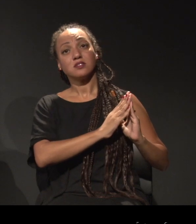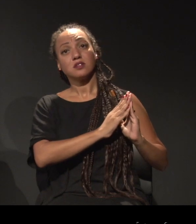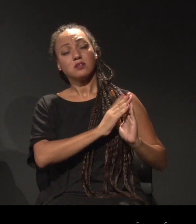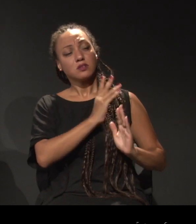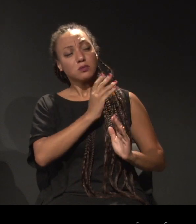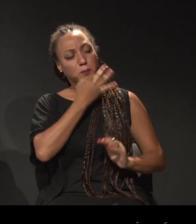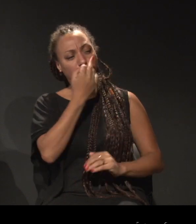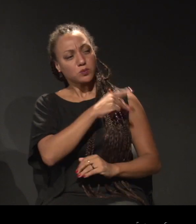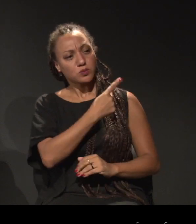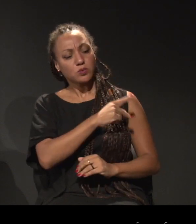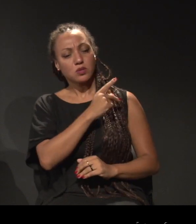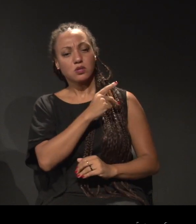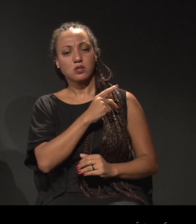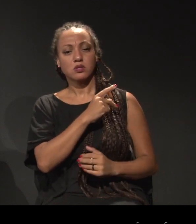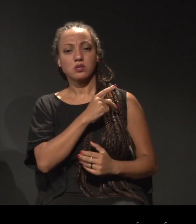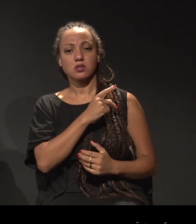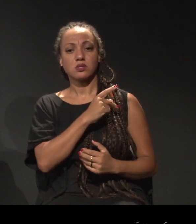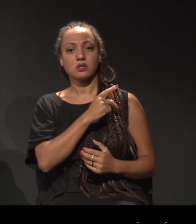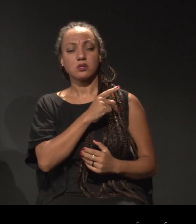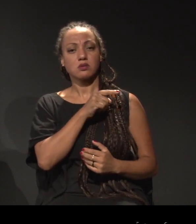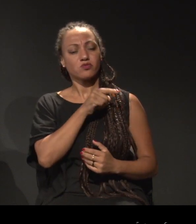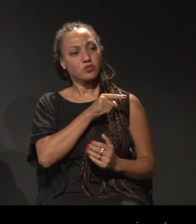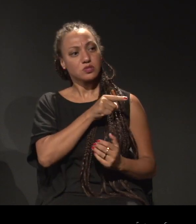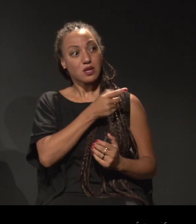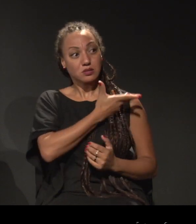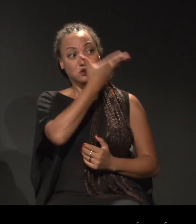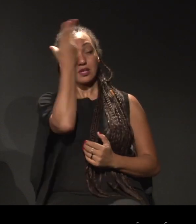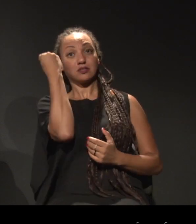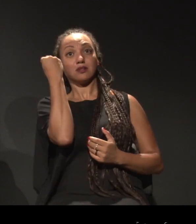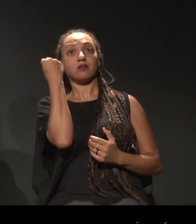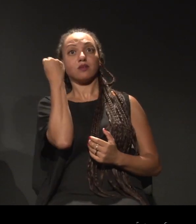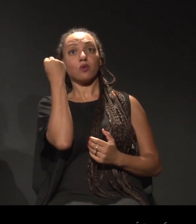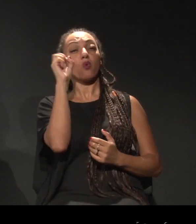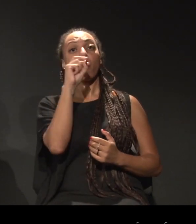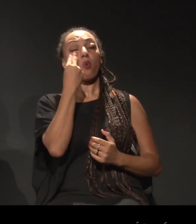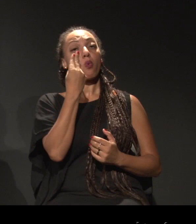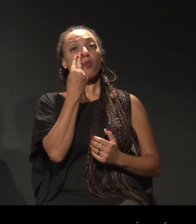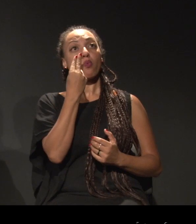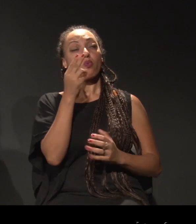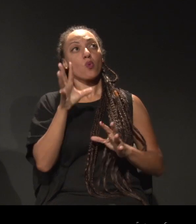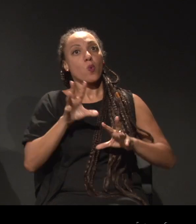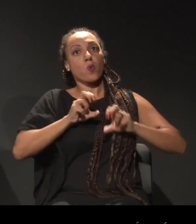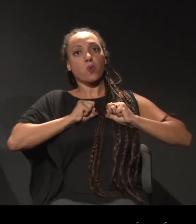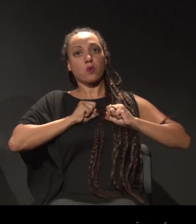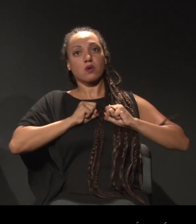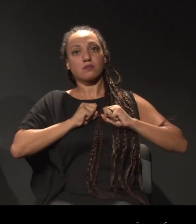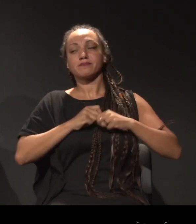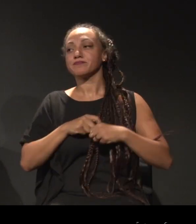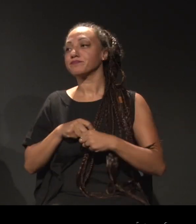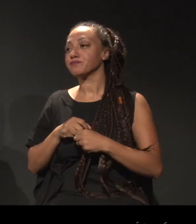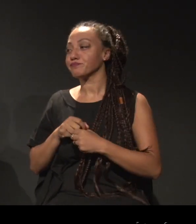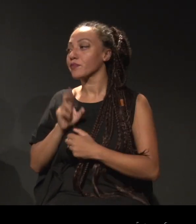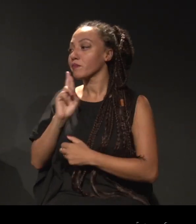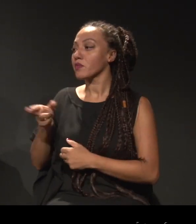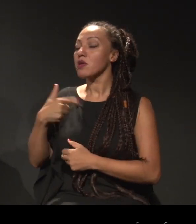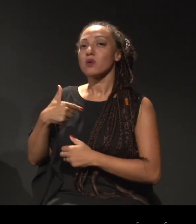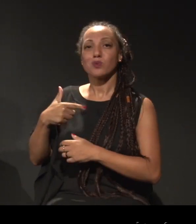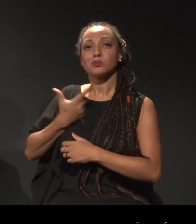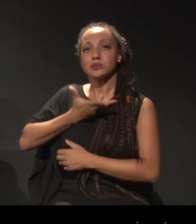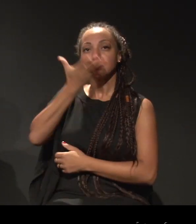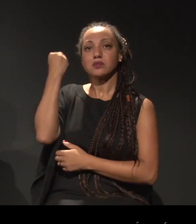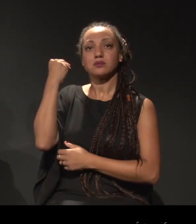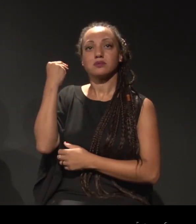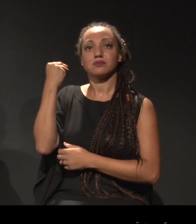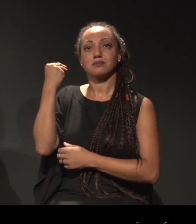você acha que passa a esquecer ou você acha que você passa a incorporar... Eu passei a esquecer. Eu esqueci